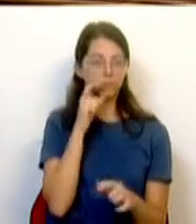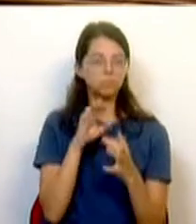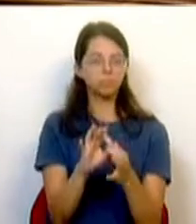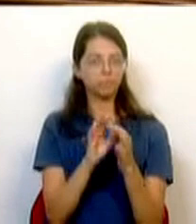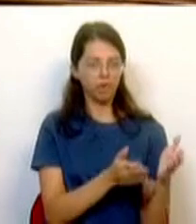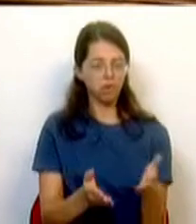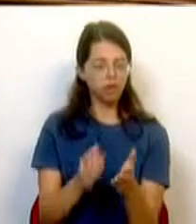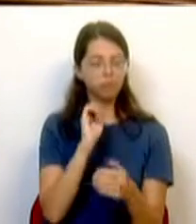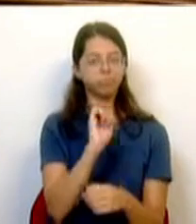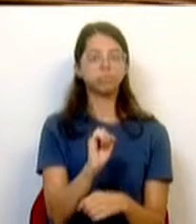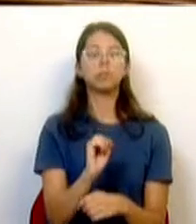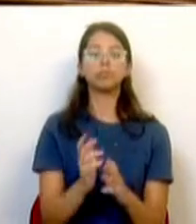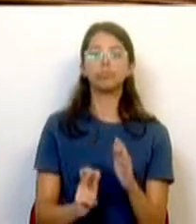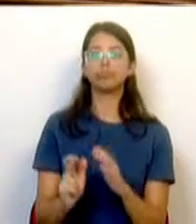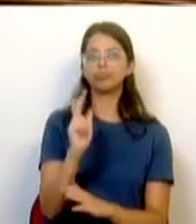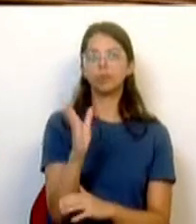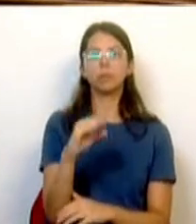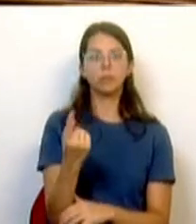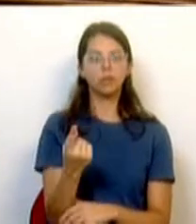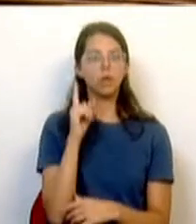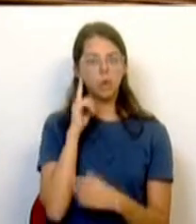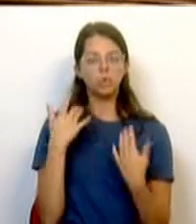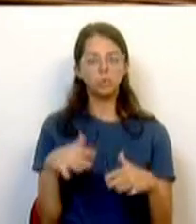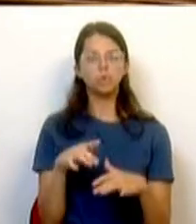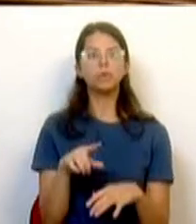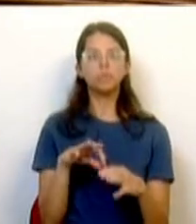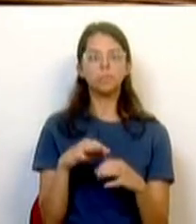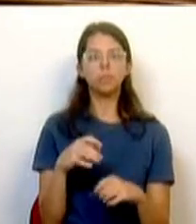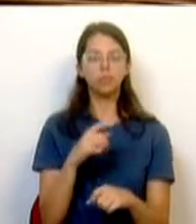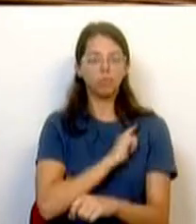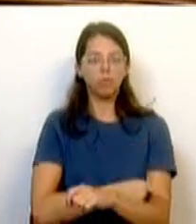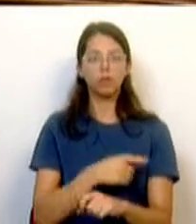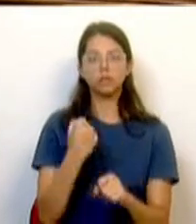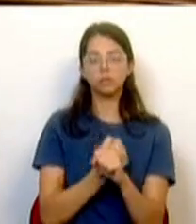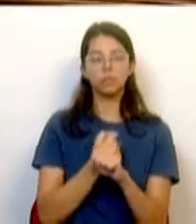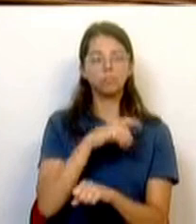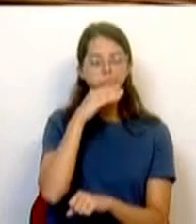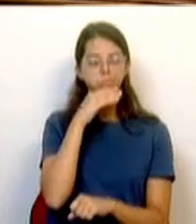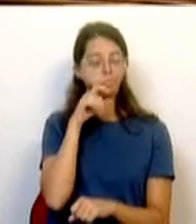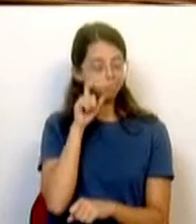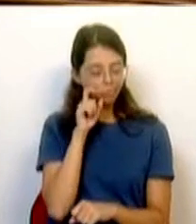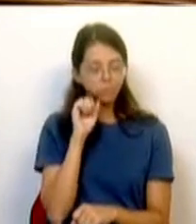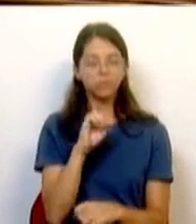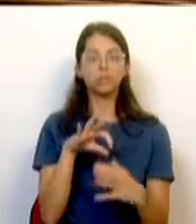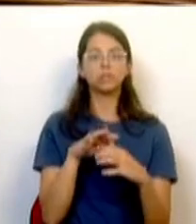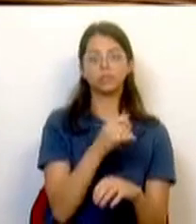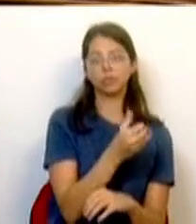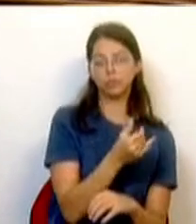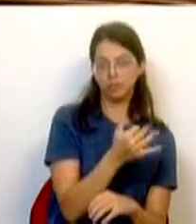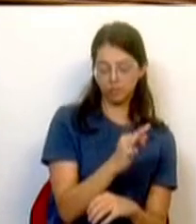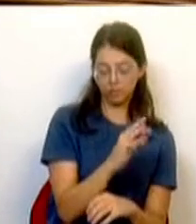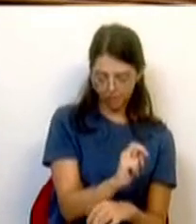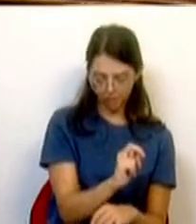estratégico, com mais um aumento substantivo de valores nas Forças e Serviços de Segurança, face a 2023, por forma a